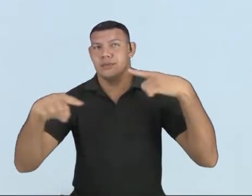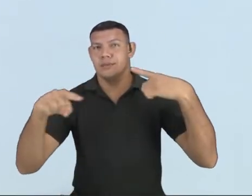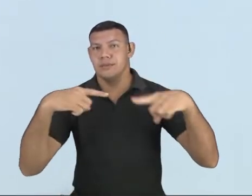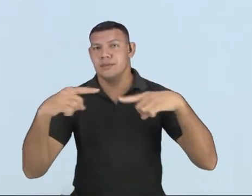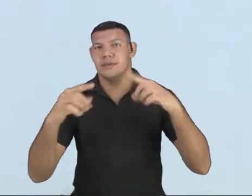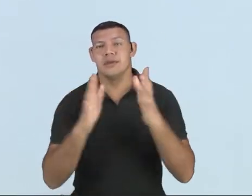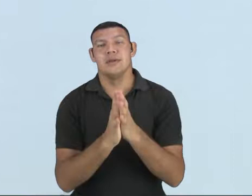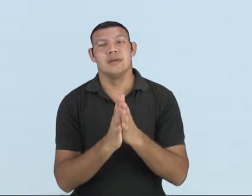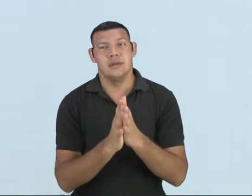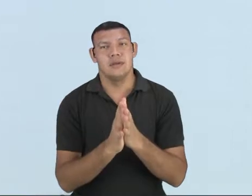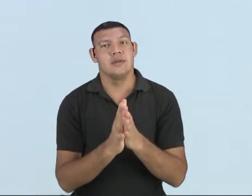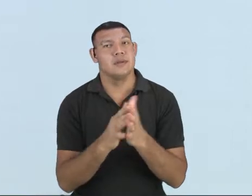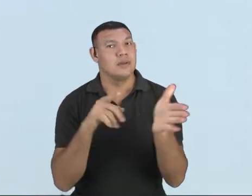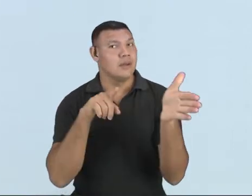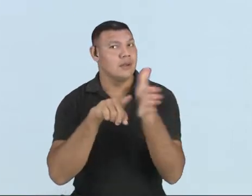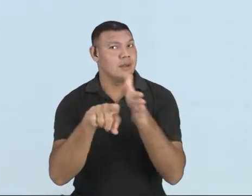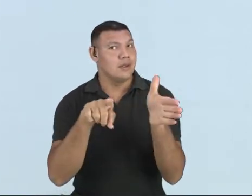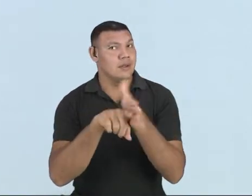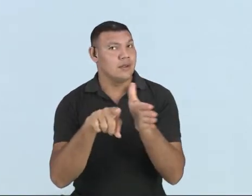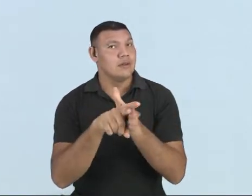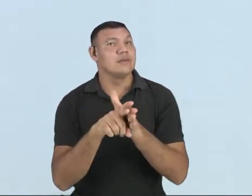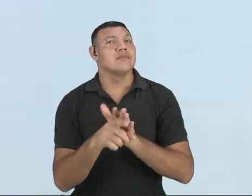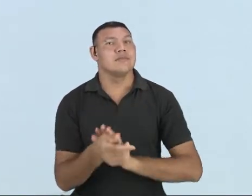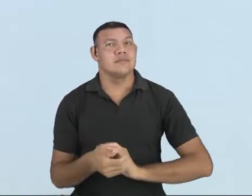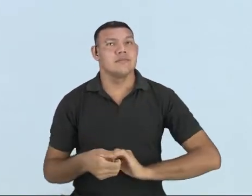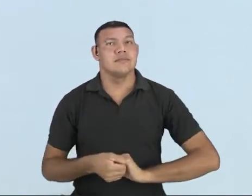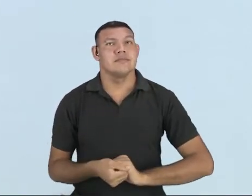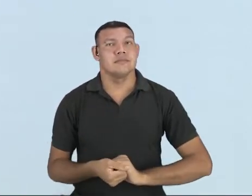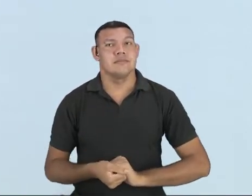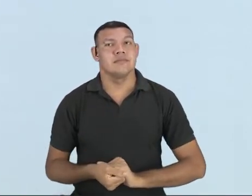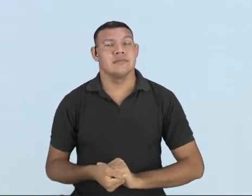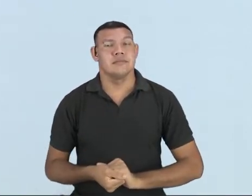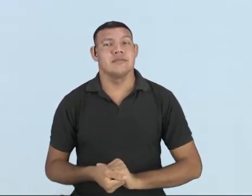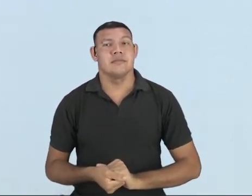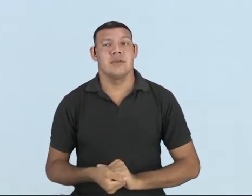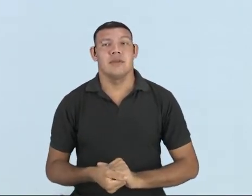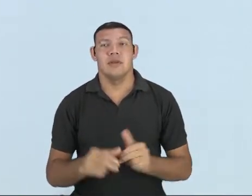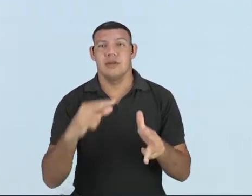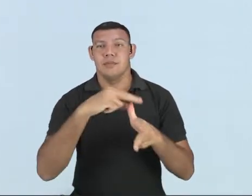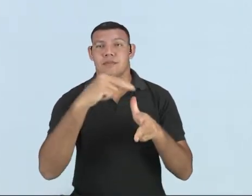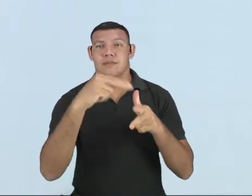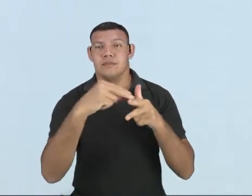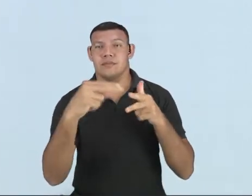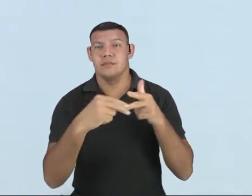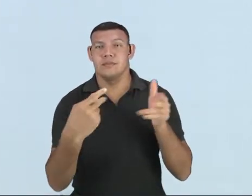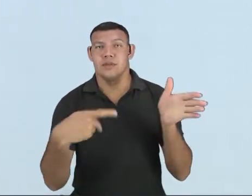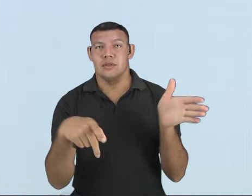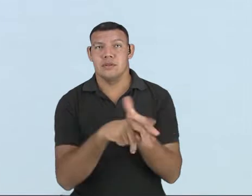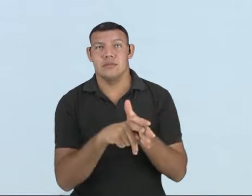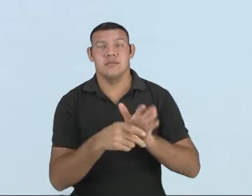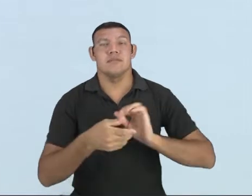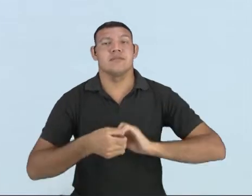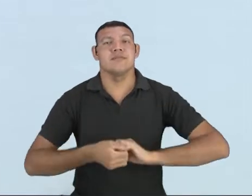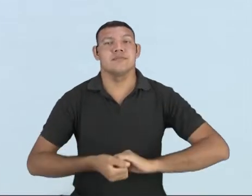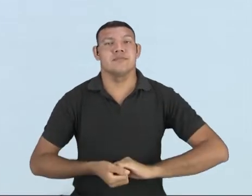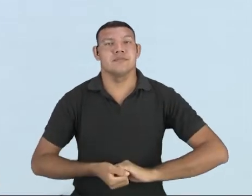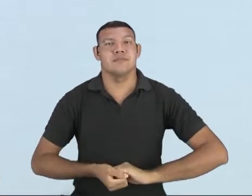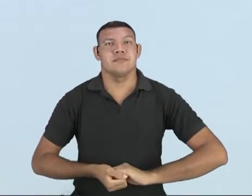en las cuestiones o en las preguntas para el examen del ensino medio que es el Enem.